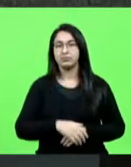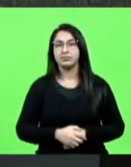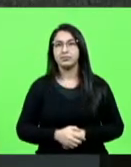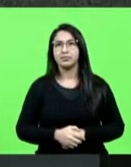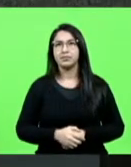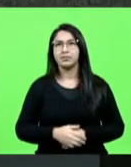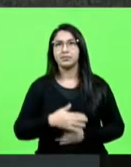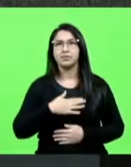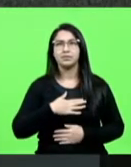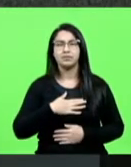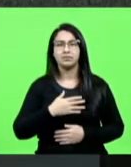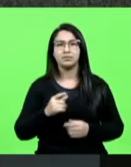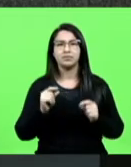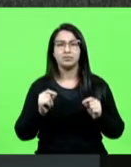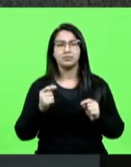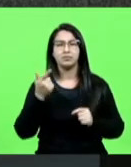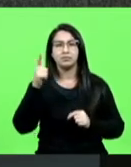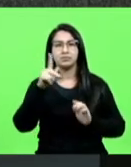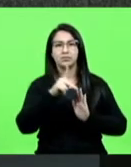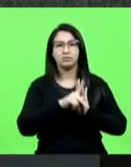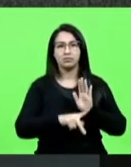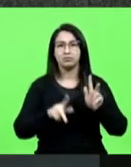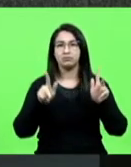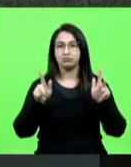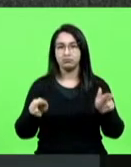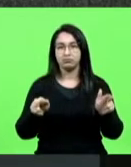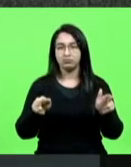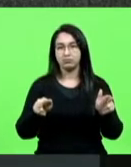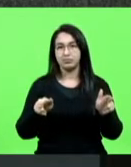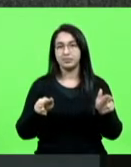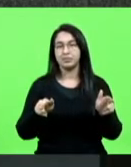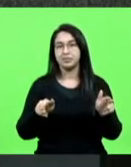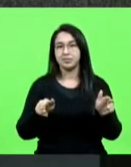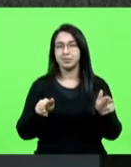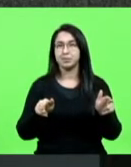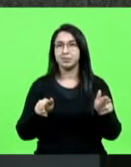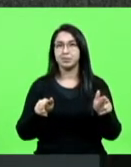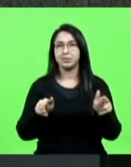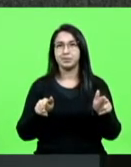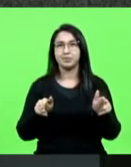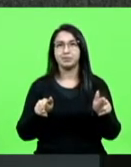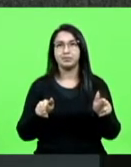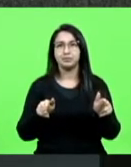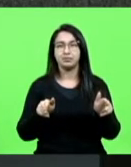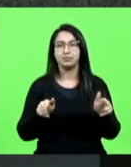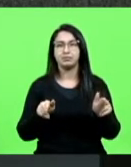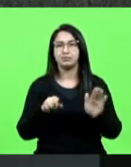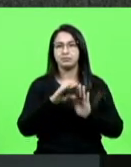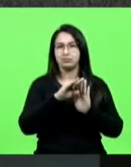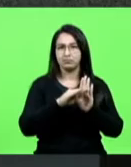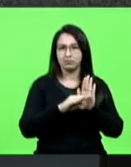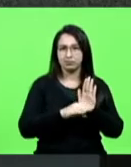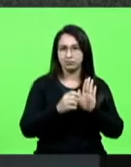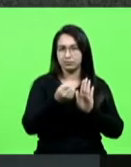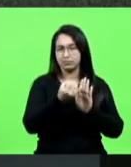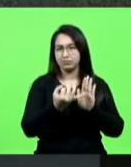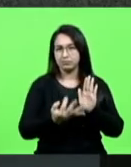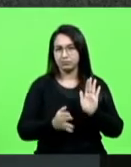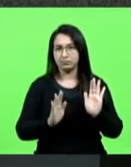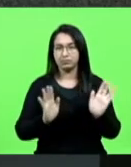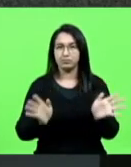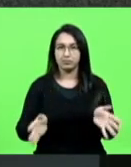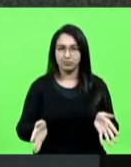eu tenho aqui um outro projeto muito semelhante, e pelas dirigentes que foram feitas, as